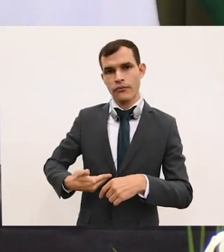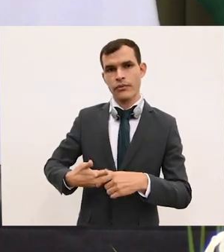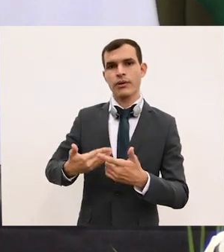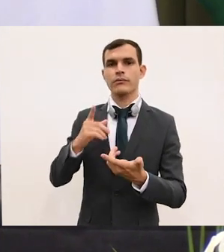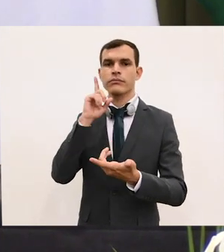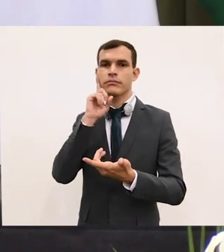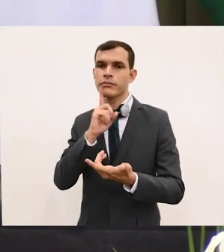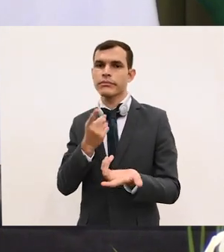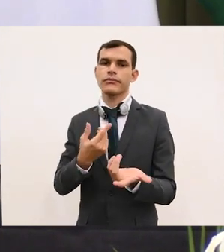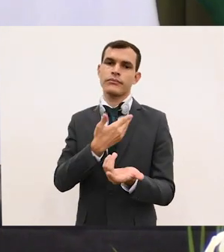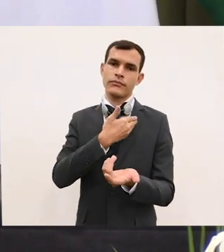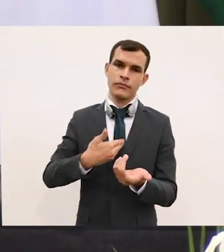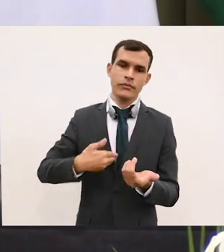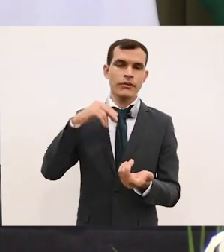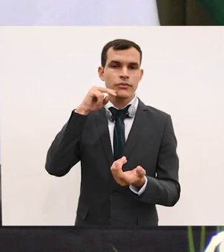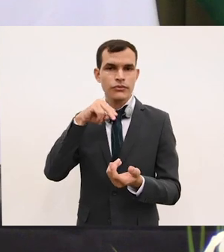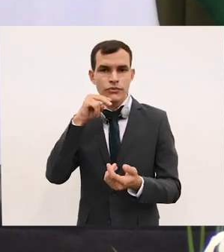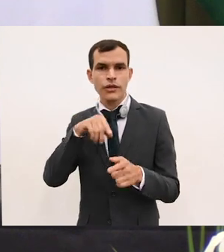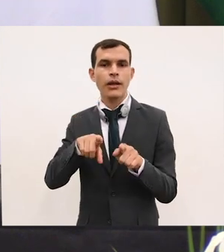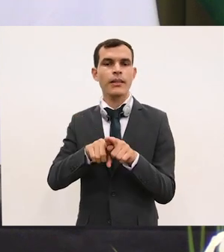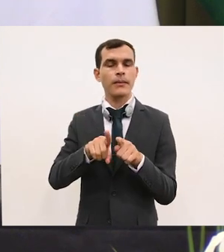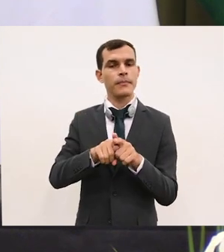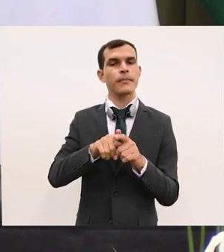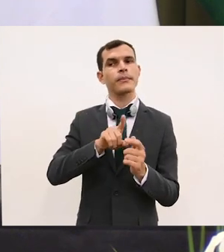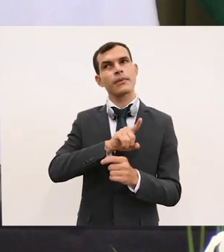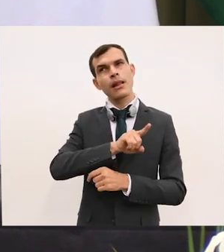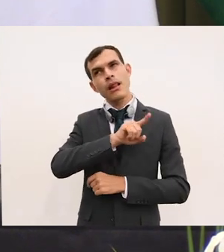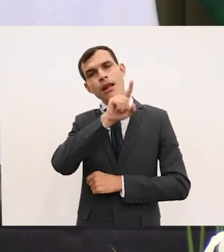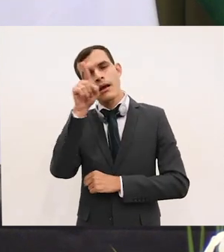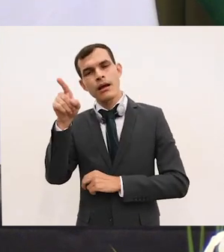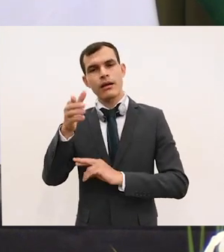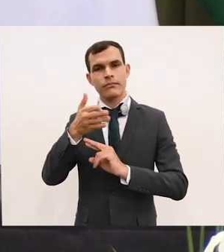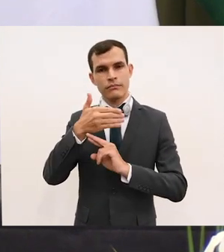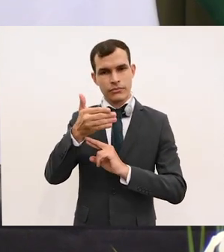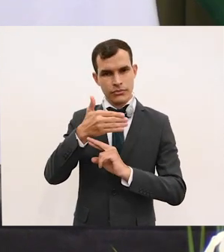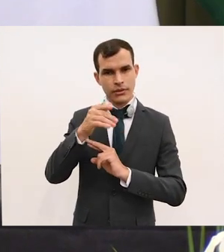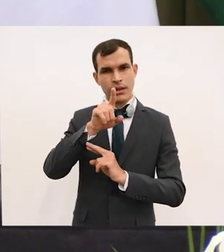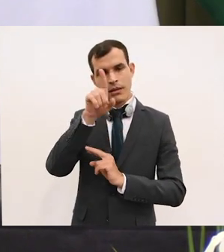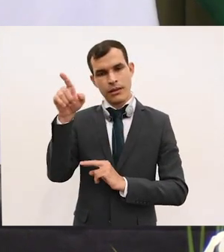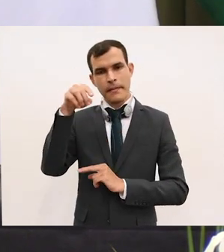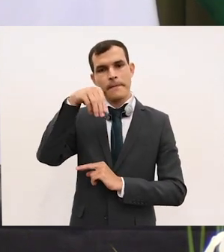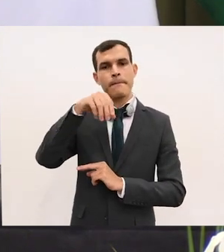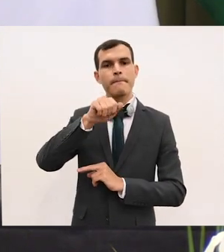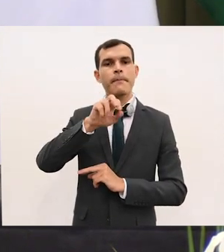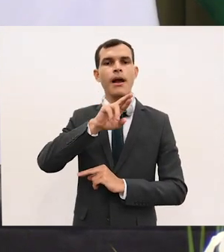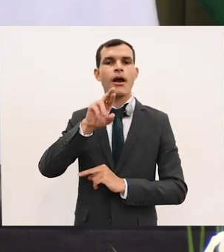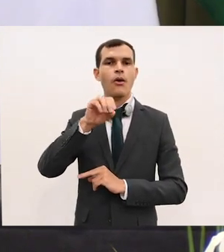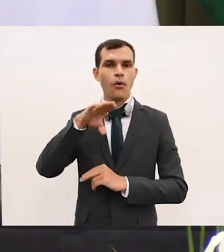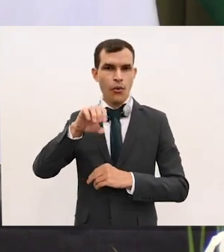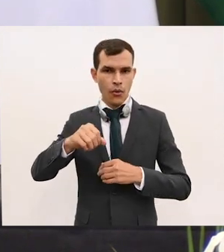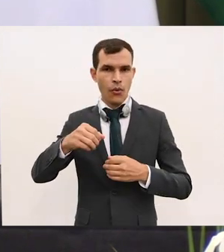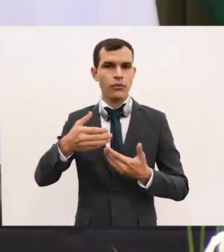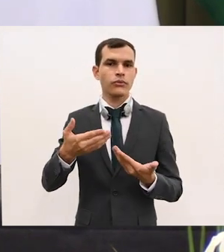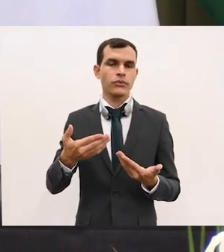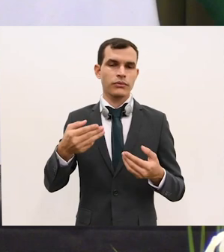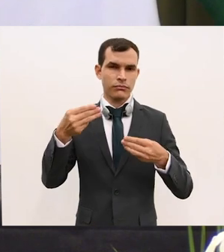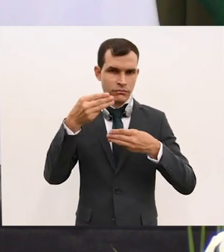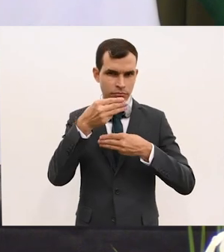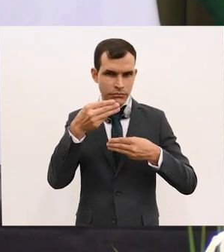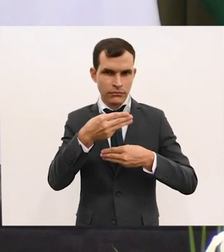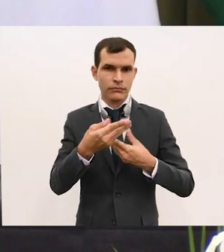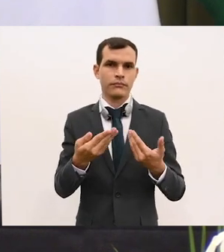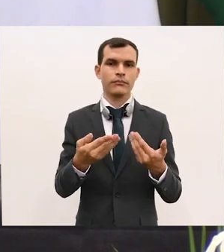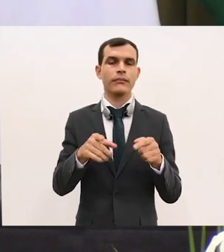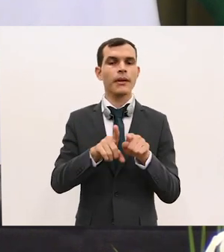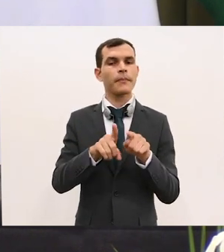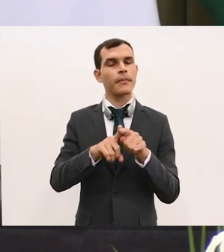com embaixadas nossas no Marrocos, também com nossa embaixada no Irã. Nós estamos buscando... A ministra Tereza Cristina esteve no